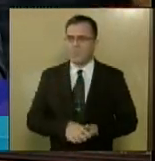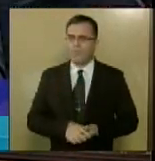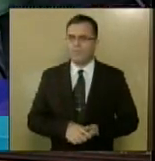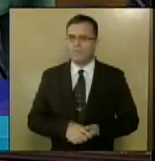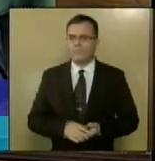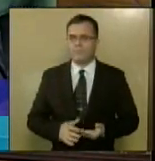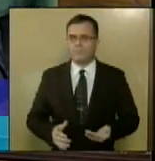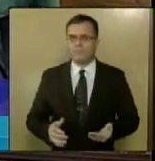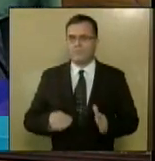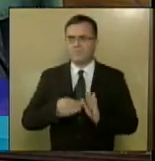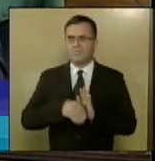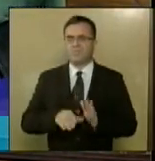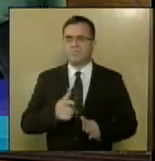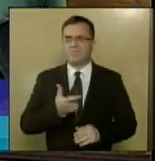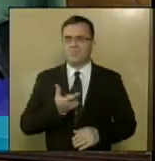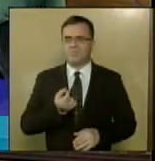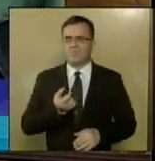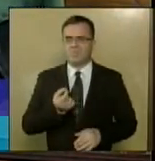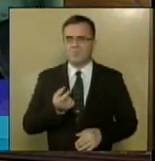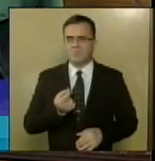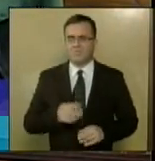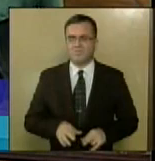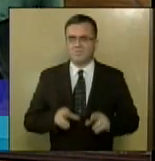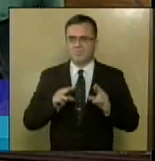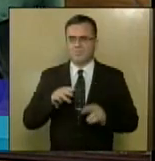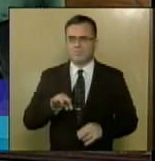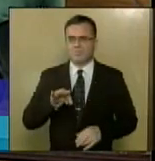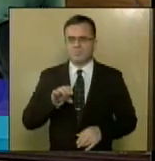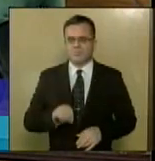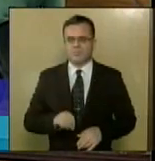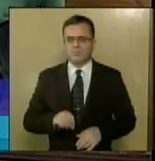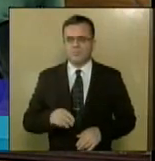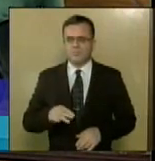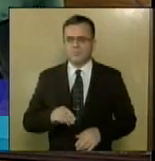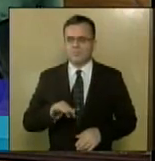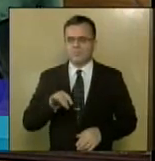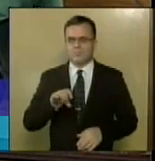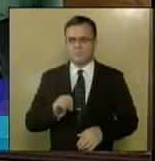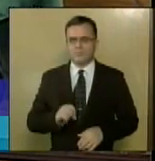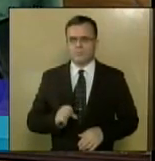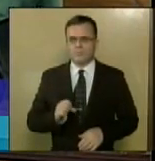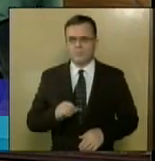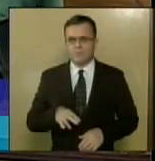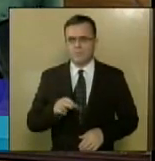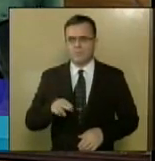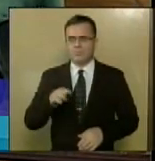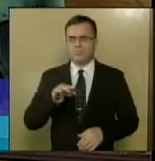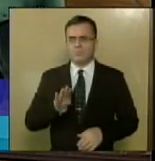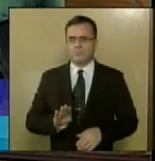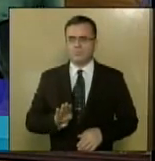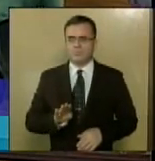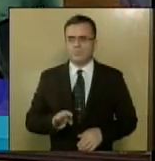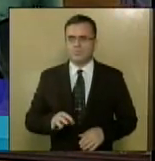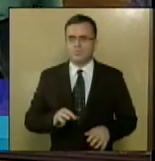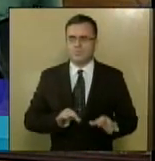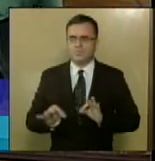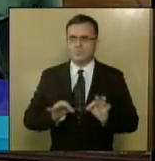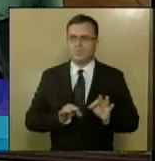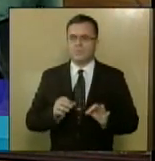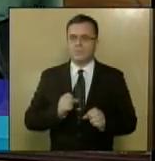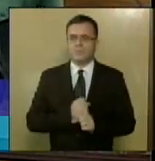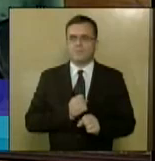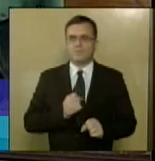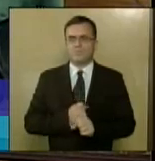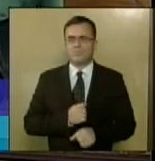Indicação de número 200, de autoria do deputado Maurício Matos. Excelentíssimo senhor governador do Estado, em emURB. A reforma na estrutura do mercado